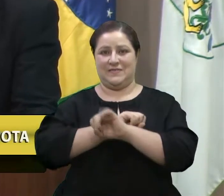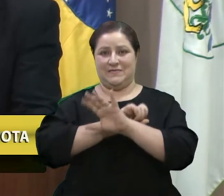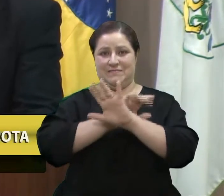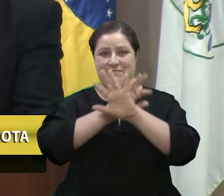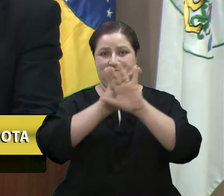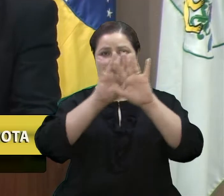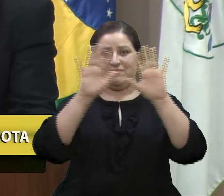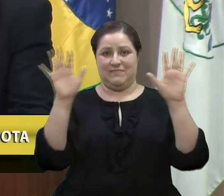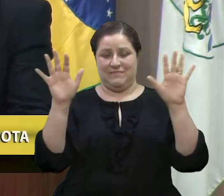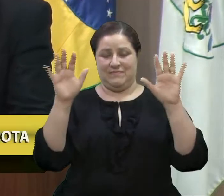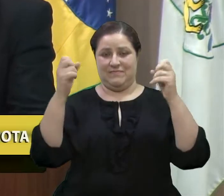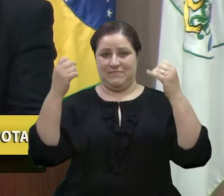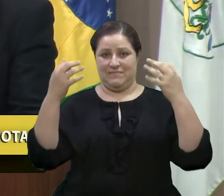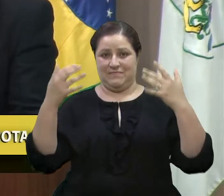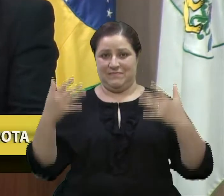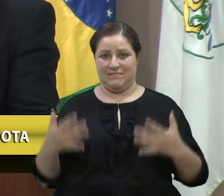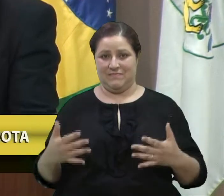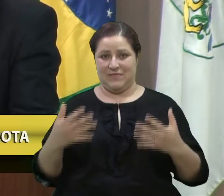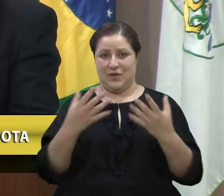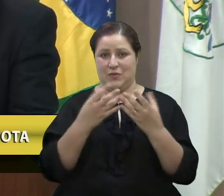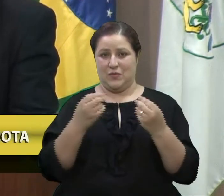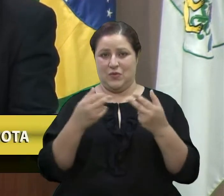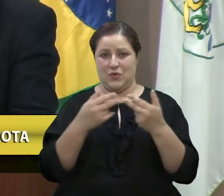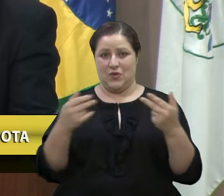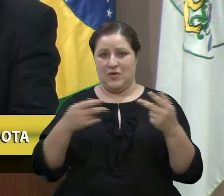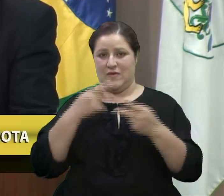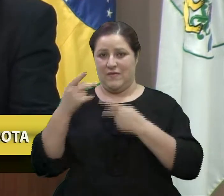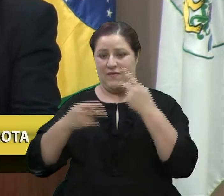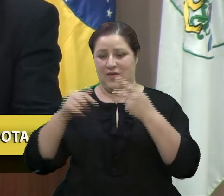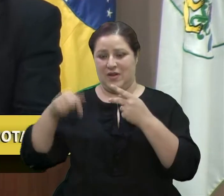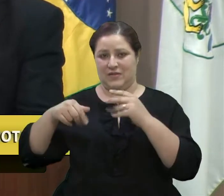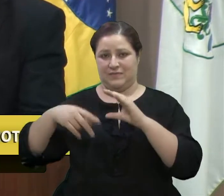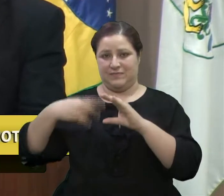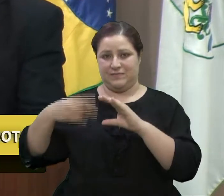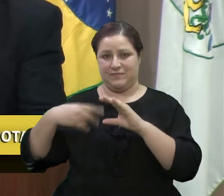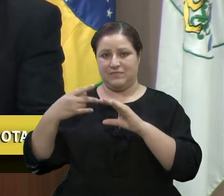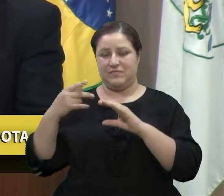a respeito de muitas falas que acontecem nessa casa,